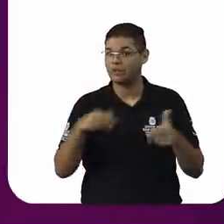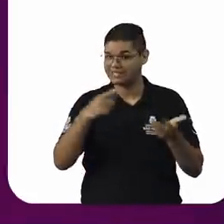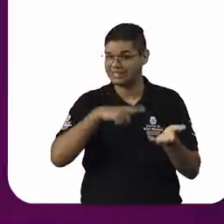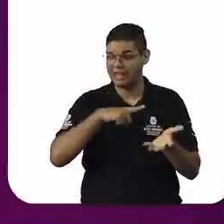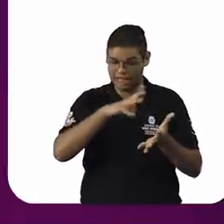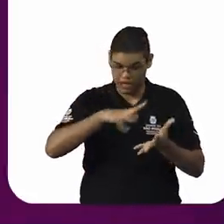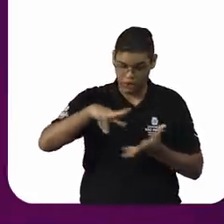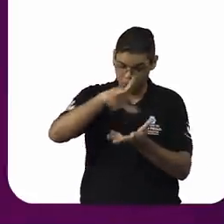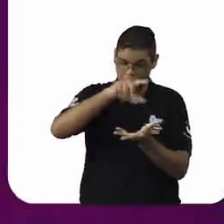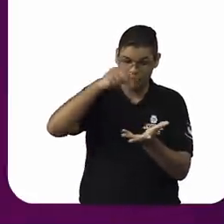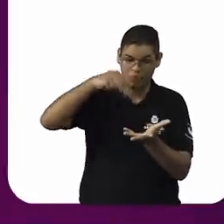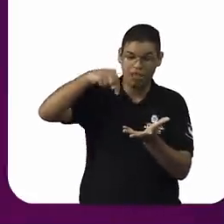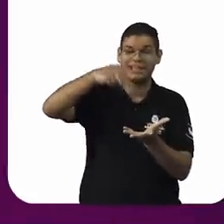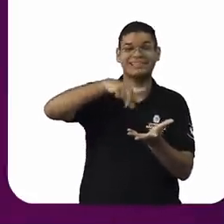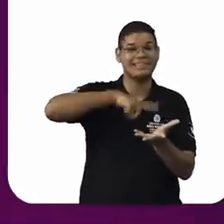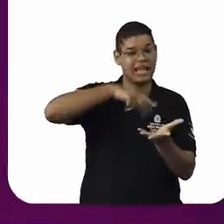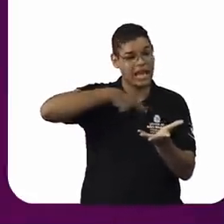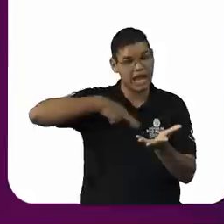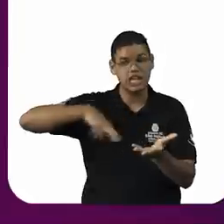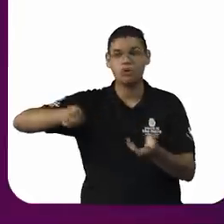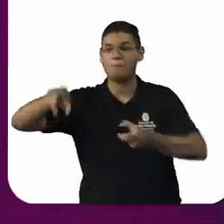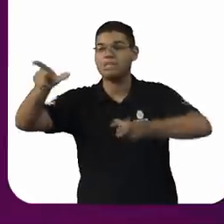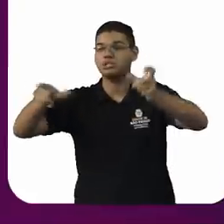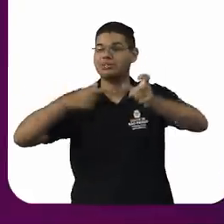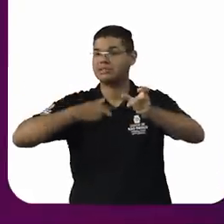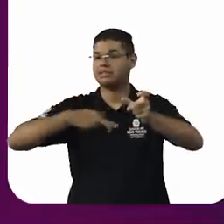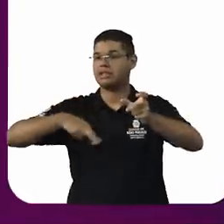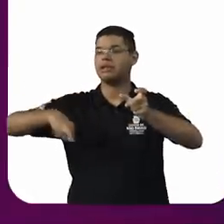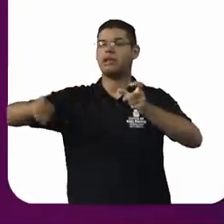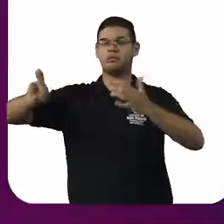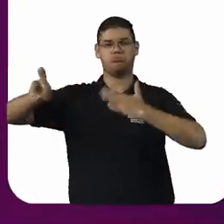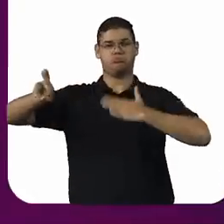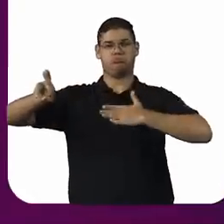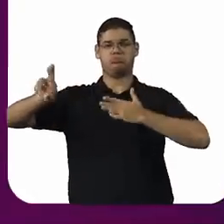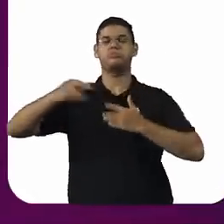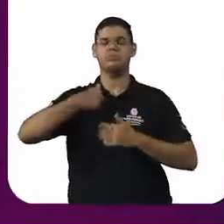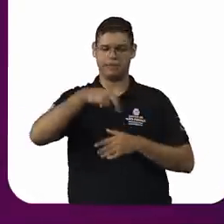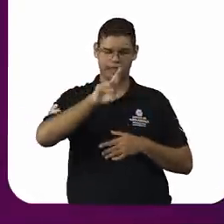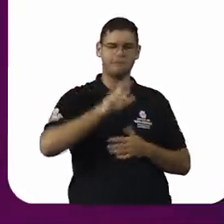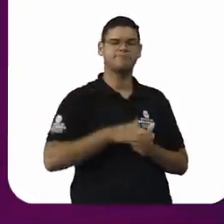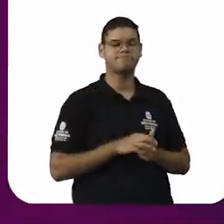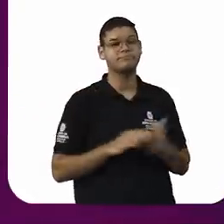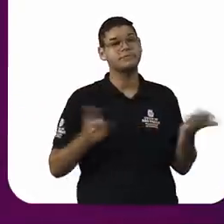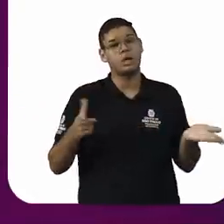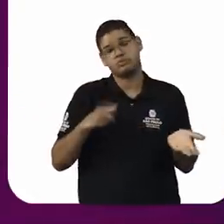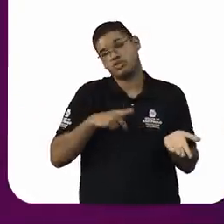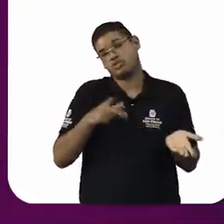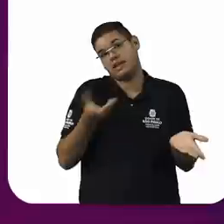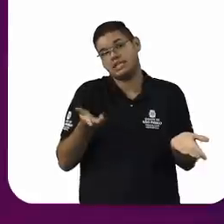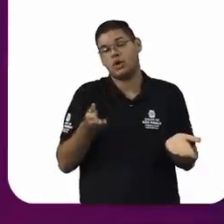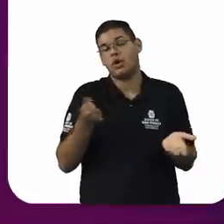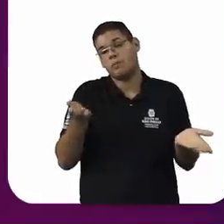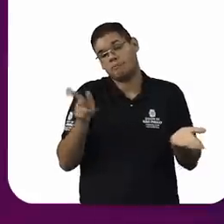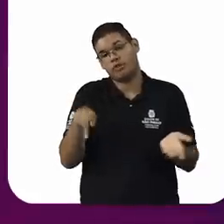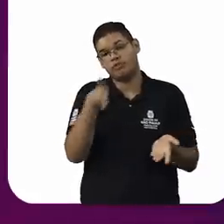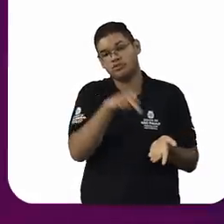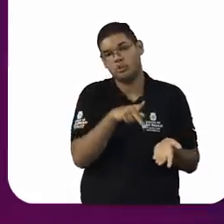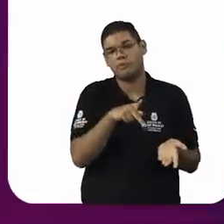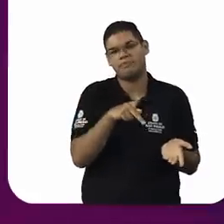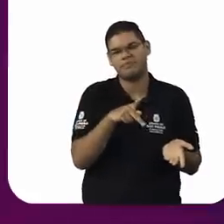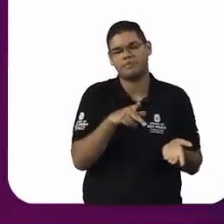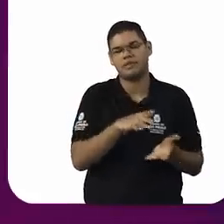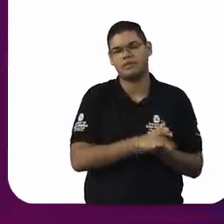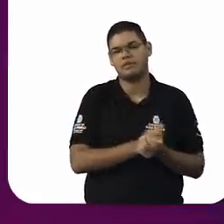todo. E aí, dentro dessa grande chave, se eu estivesse aqui, sou professor, se eu estivesse com uma luz, ia fazer uma chave, escrever